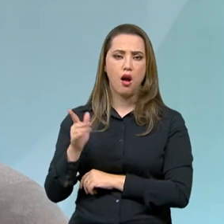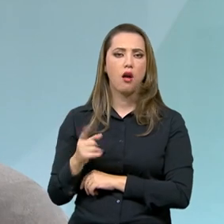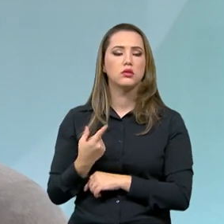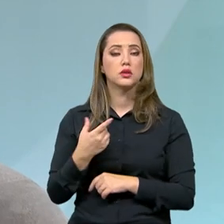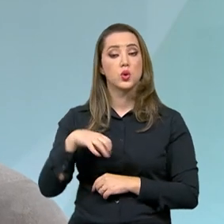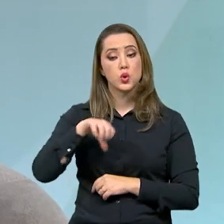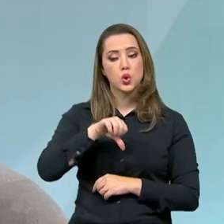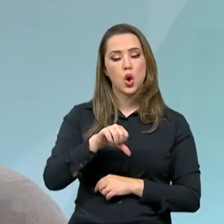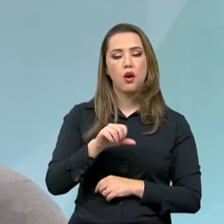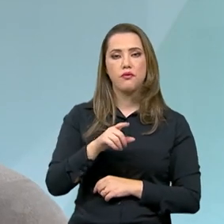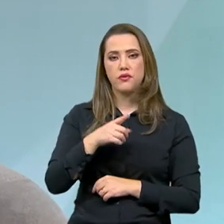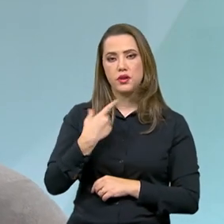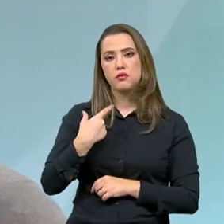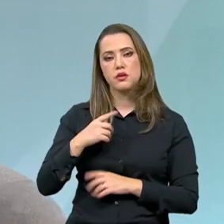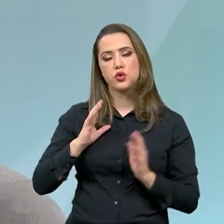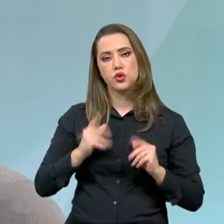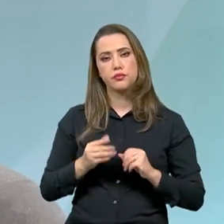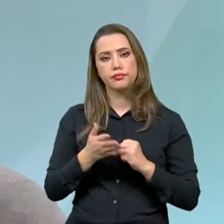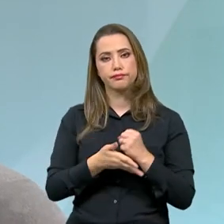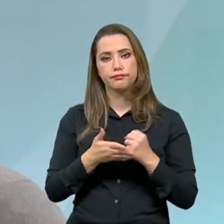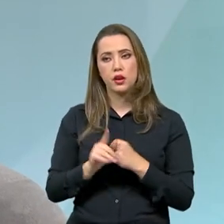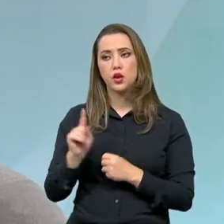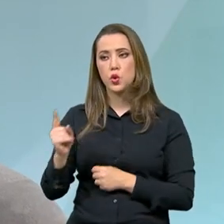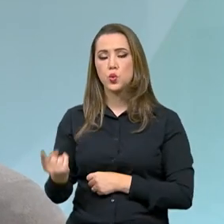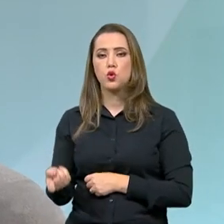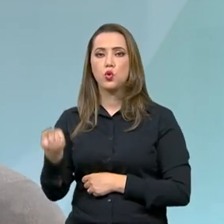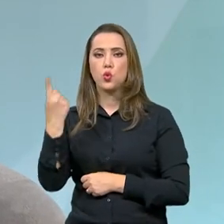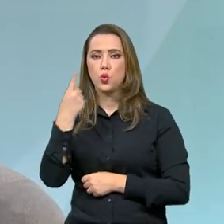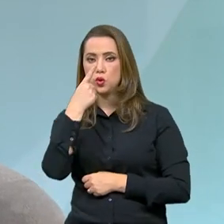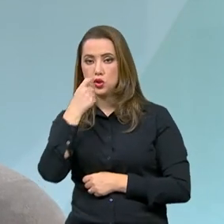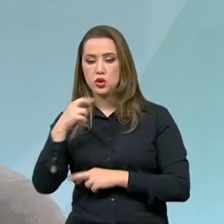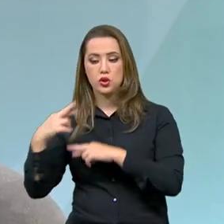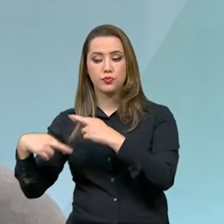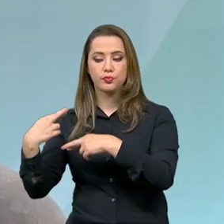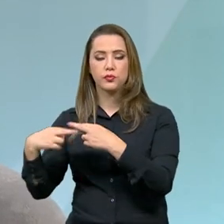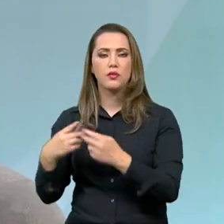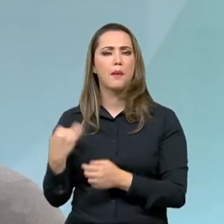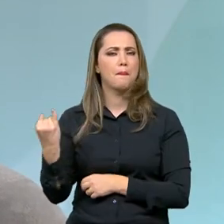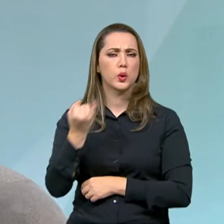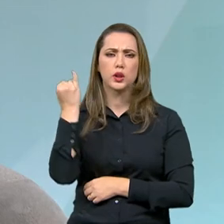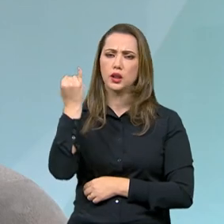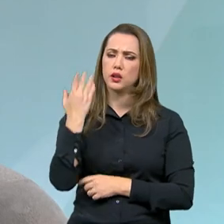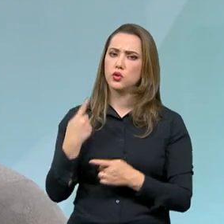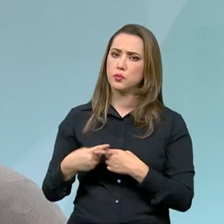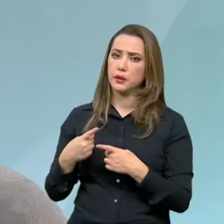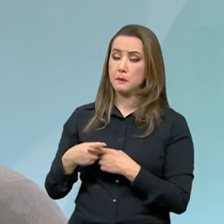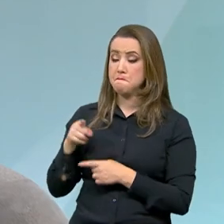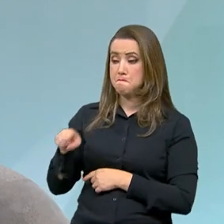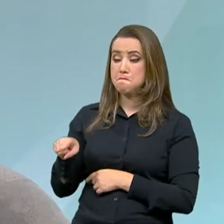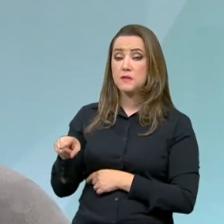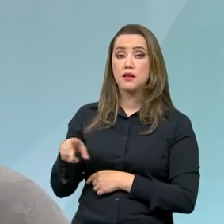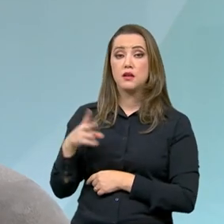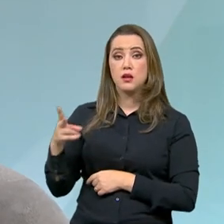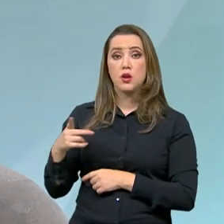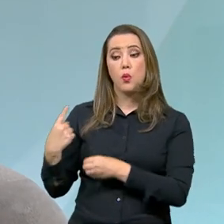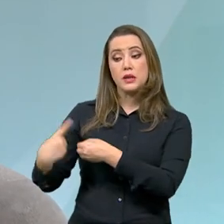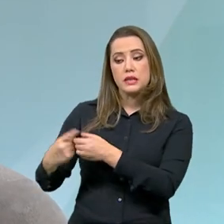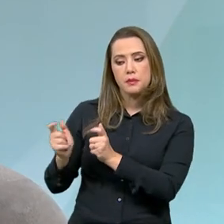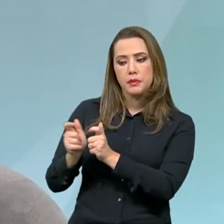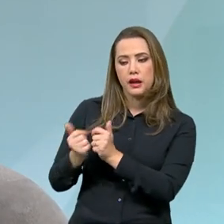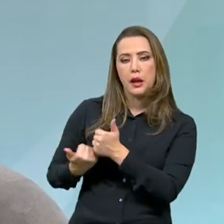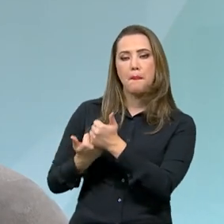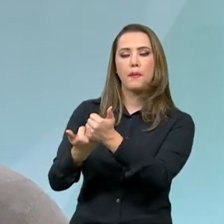precedentes. Então, foi o primeiro da história, um consórcio de municípios. Então, é muito legal falar isso porque, no caso do resíduos sólidos, um município pequeno ajuda o grande,